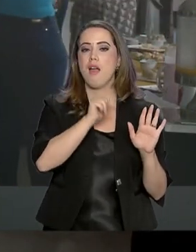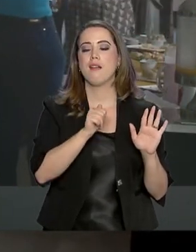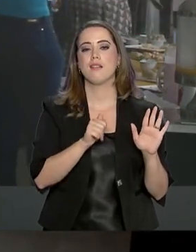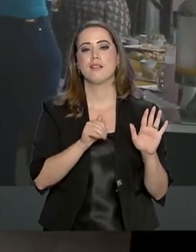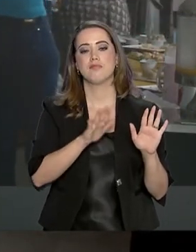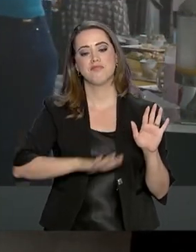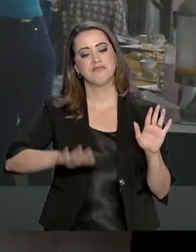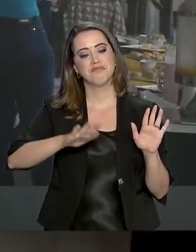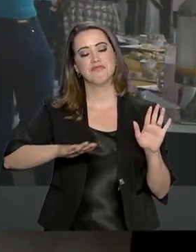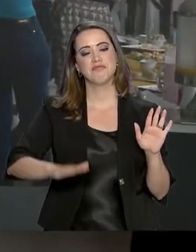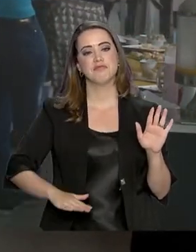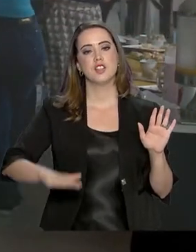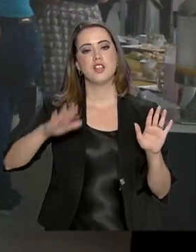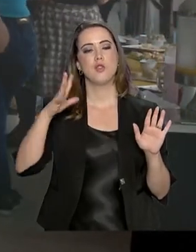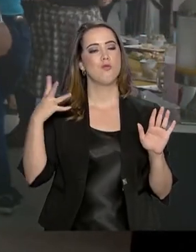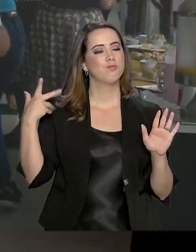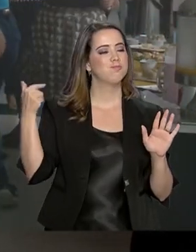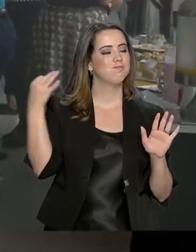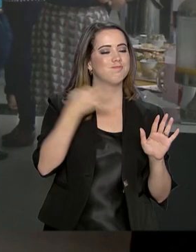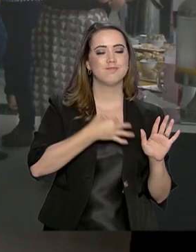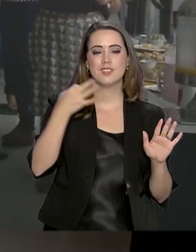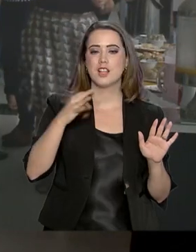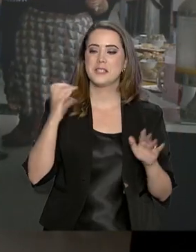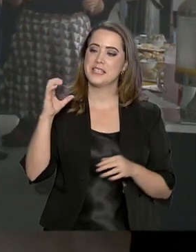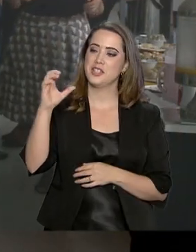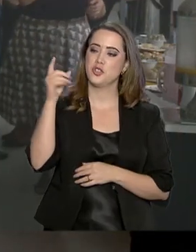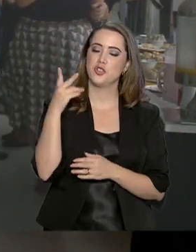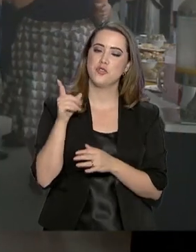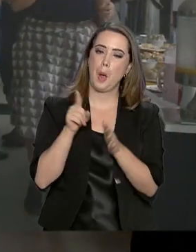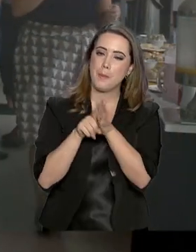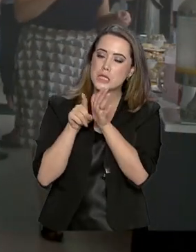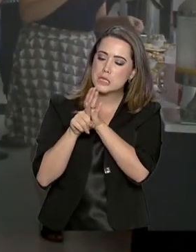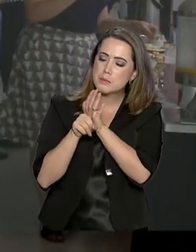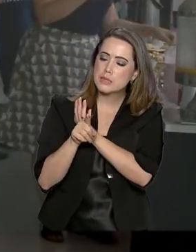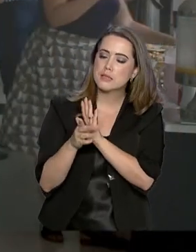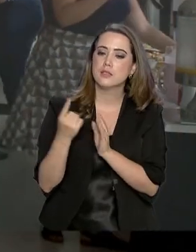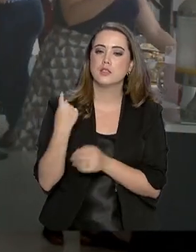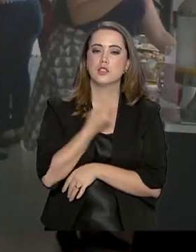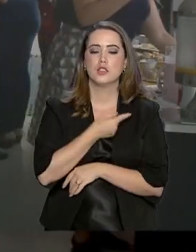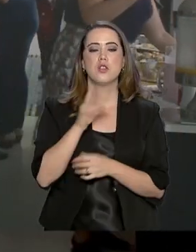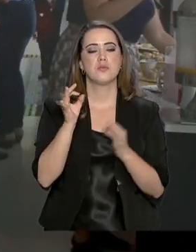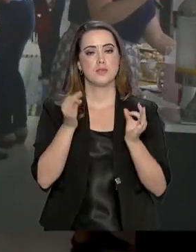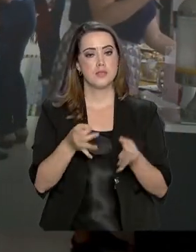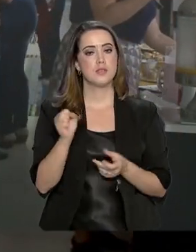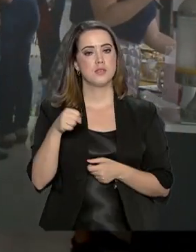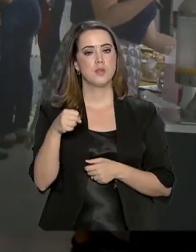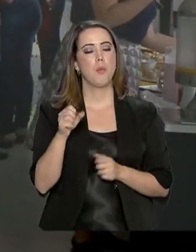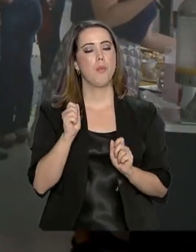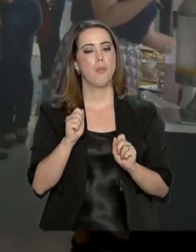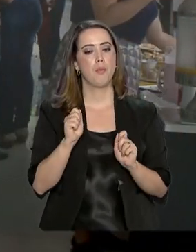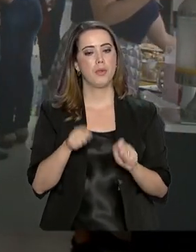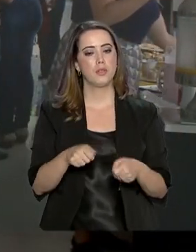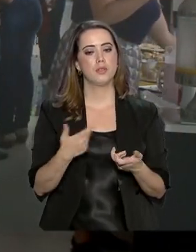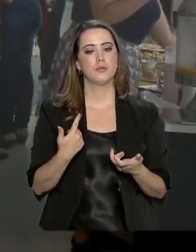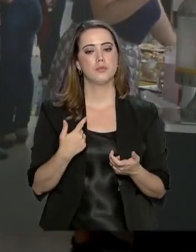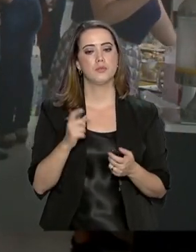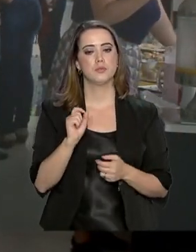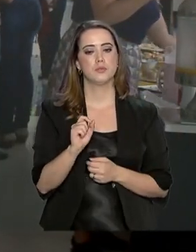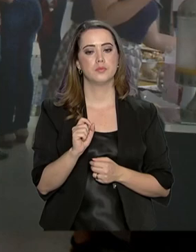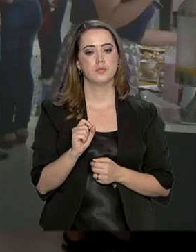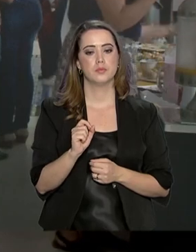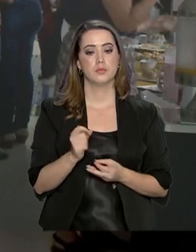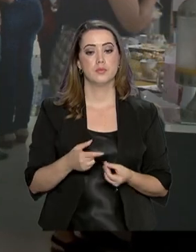mulheres podem ter uma linda carreira científica, que nós somos perfeitamente capazes de